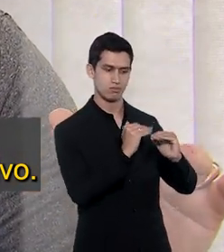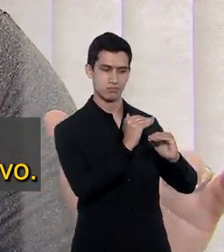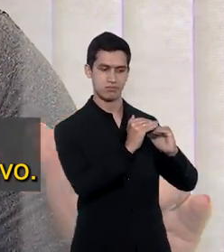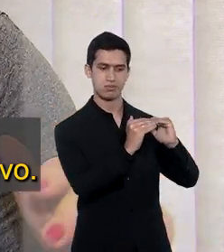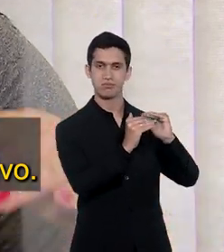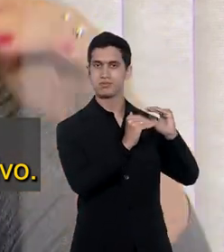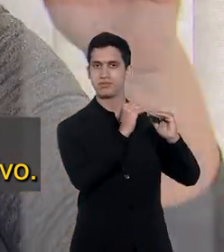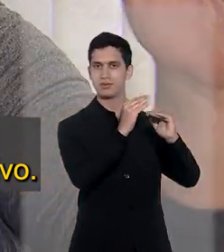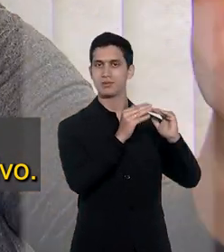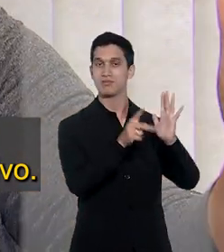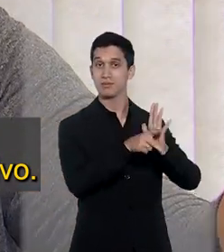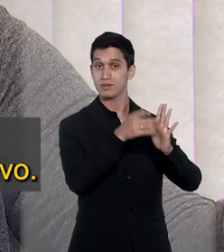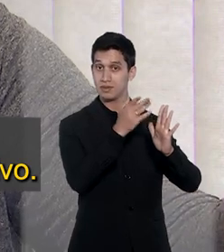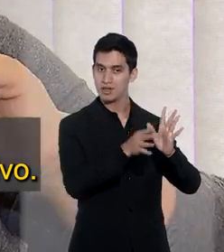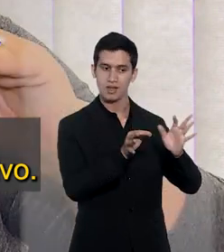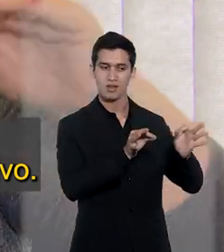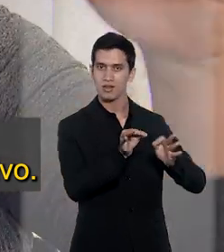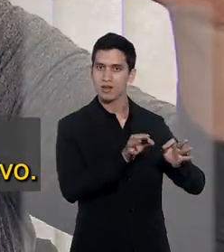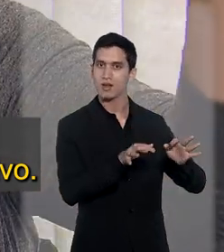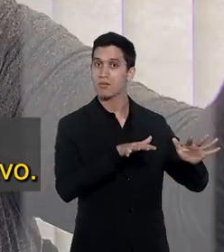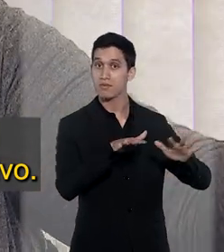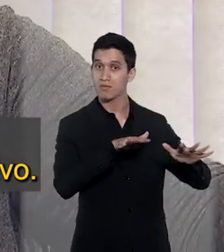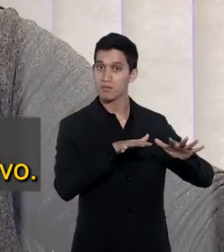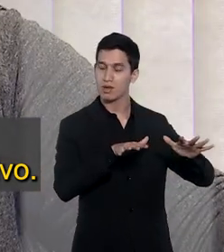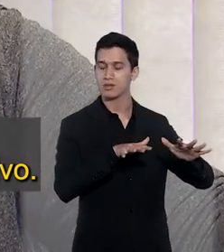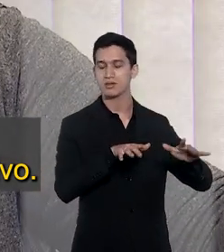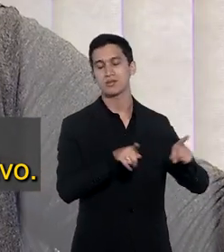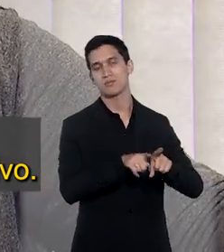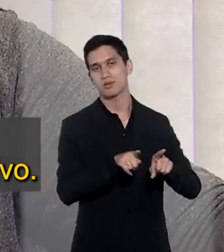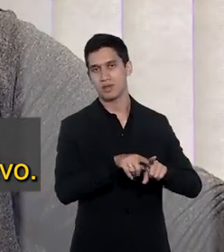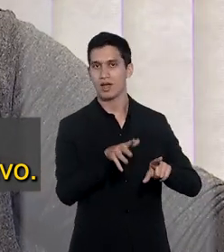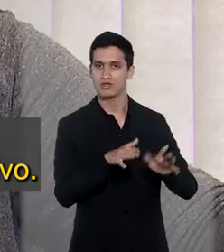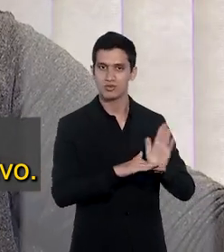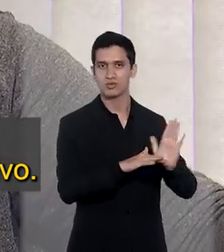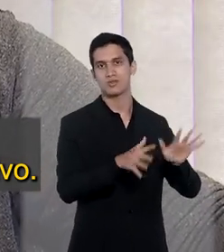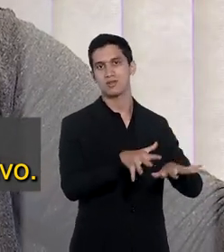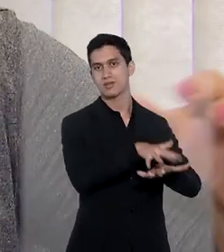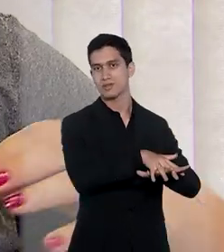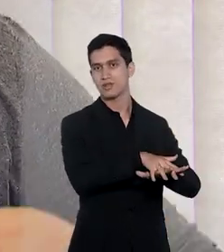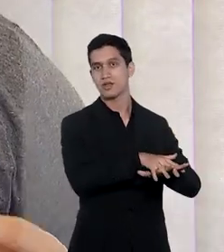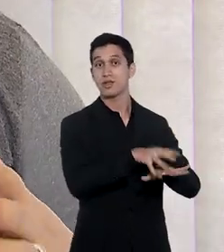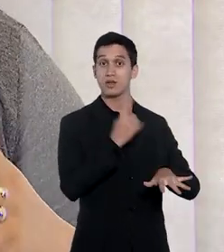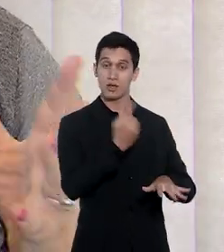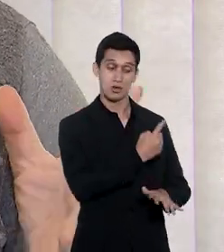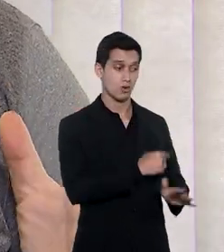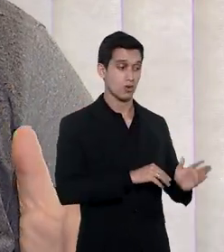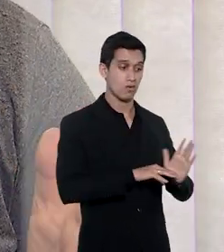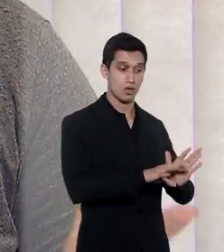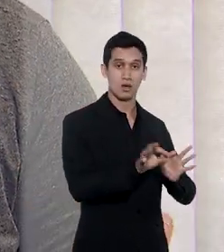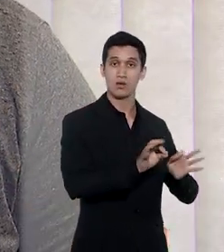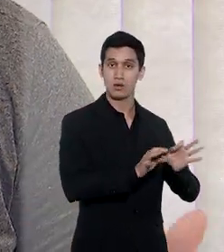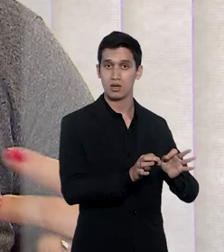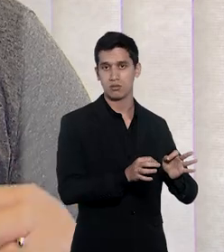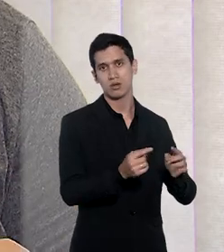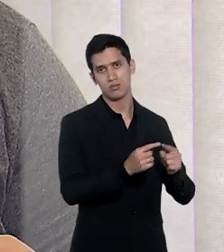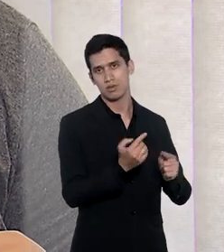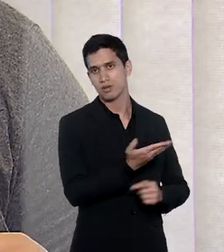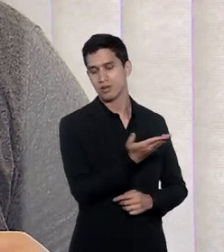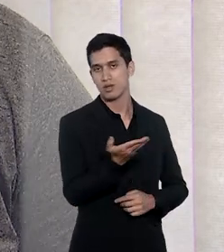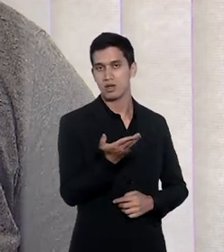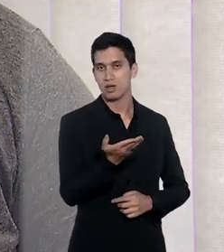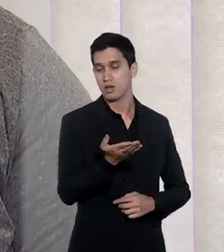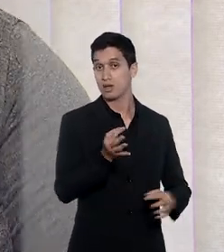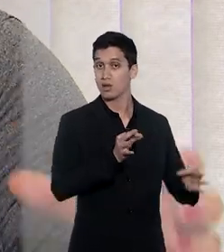escala, nesse movimento inclusivo. Cada um vai fazer a sua parte no tanto que lhe